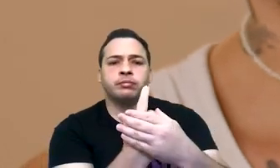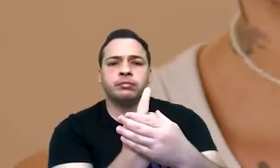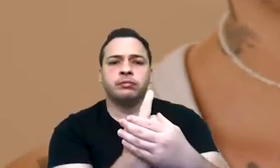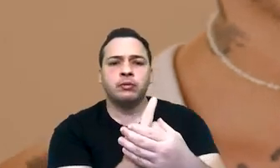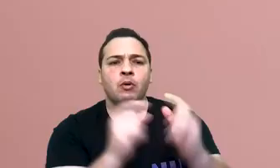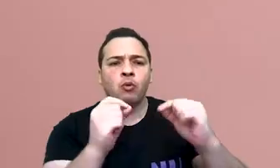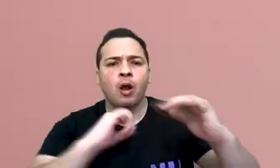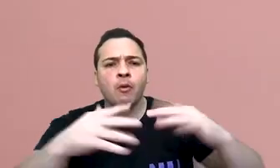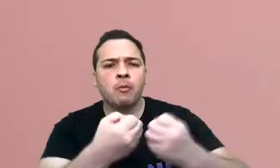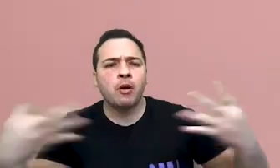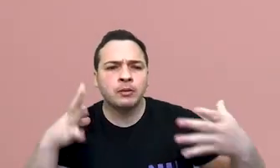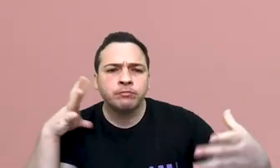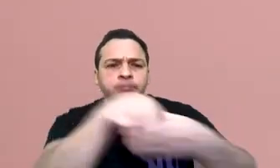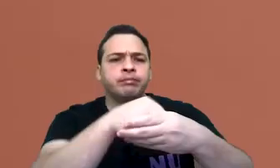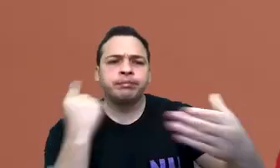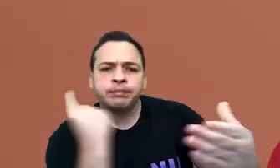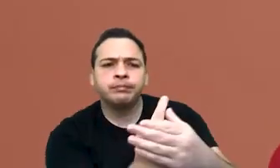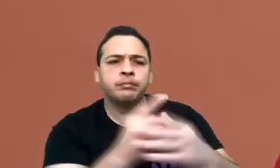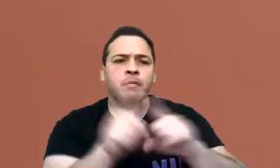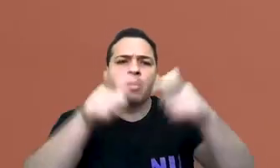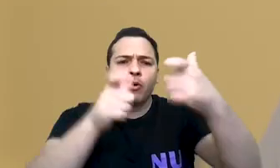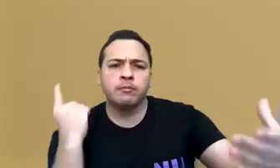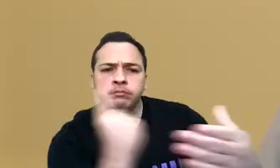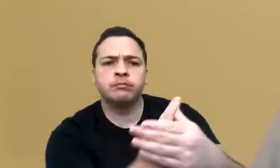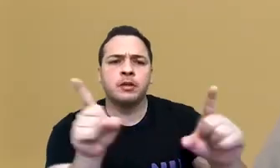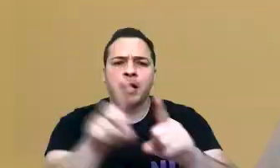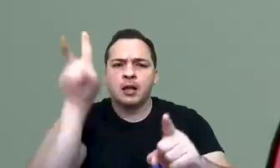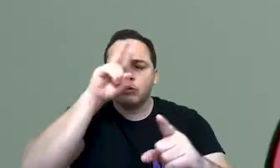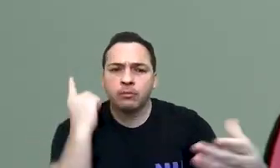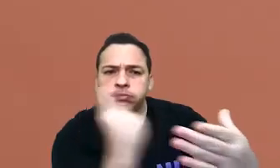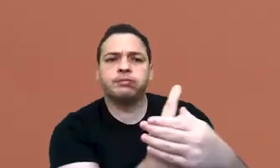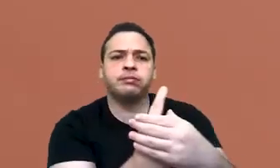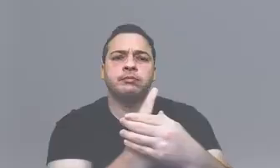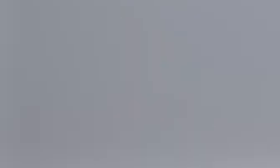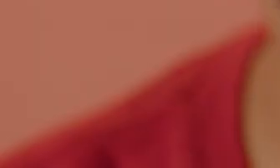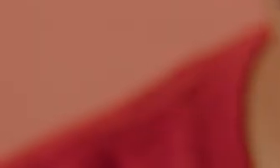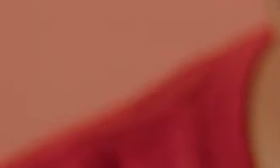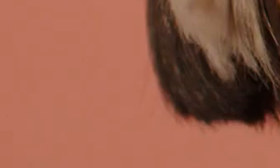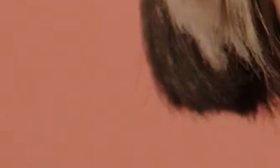Pertencimento. Fazer parte de algo, de um movimento, de um lugar, de uma história.